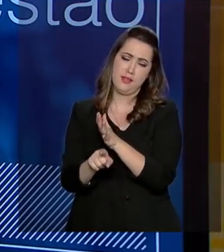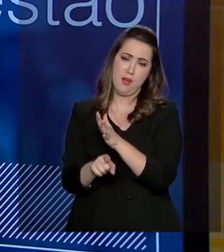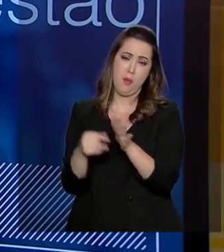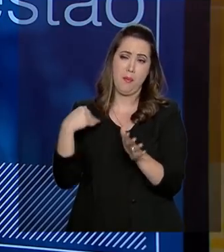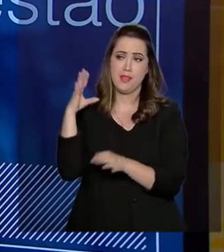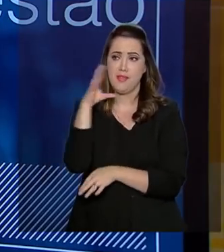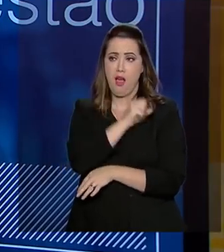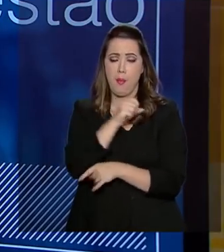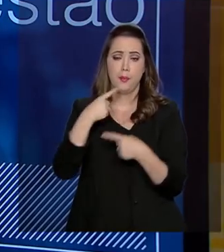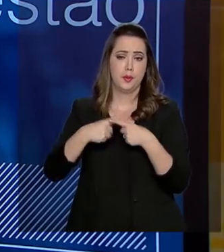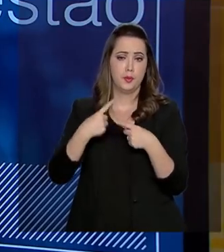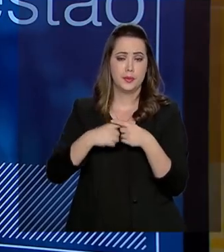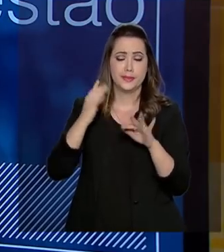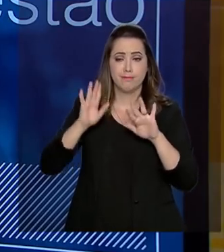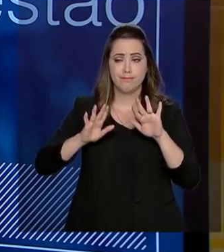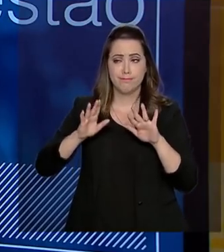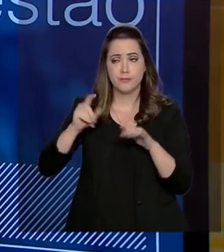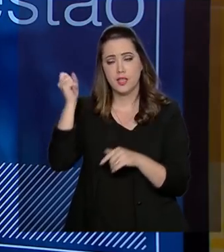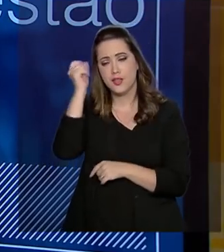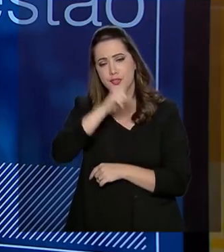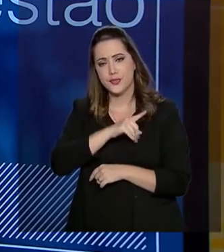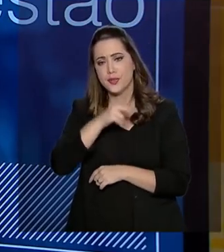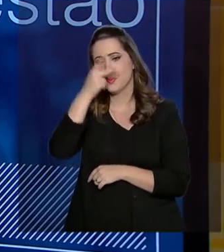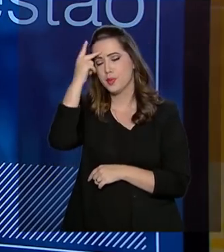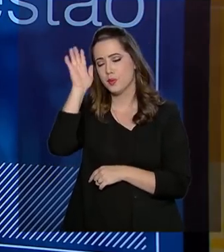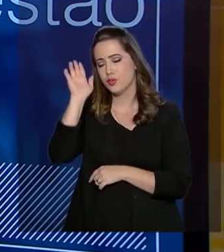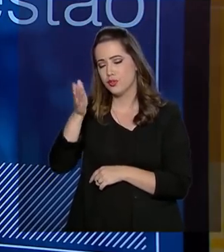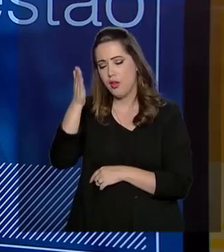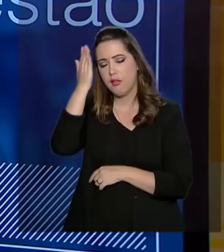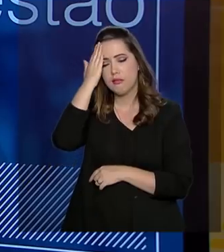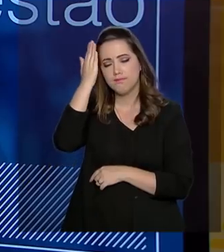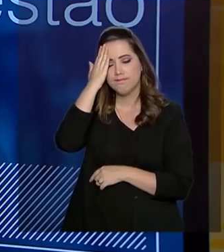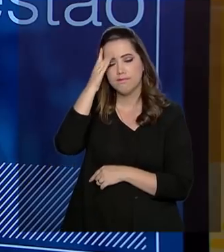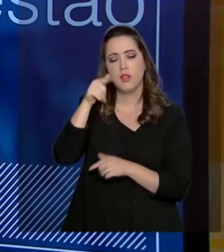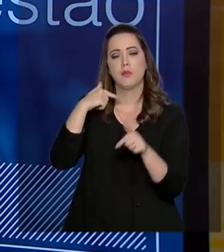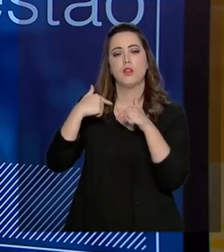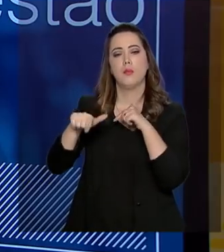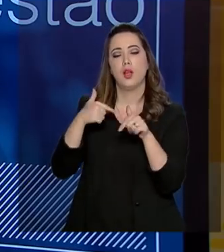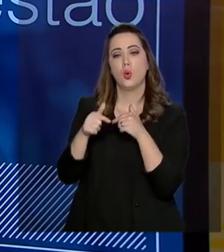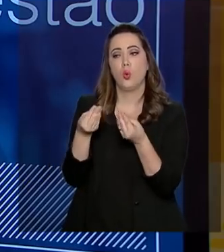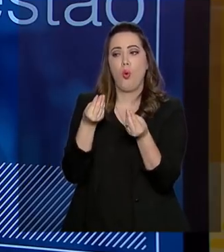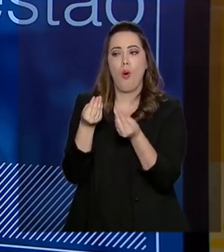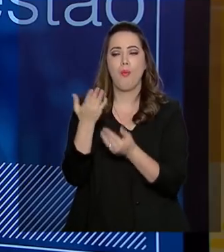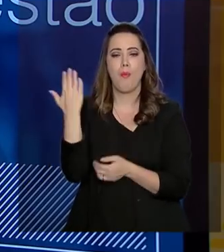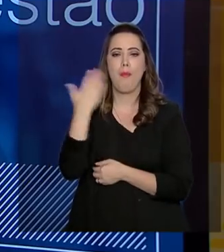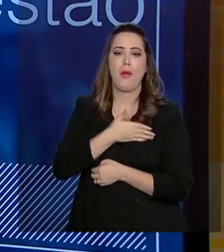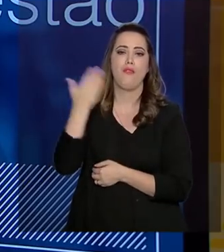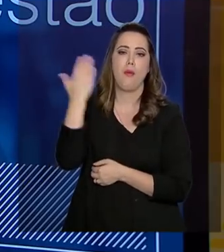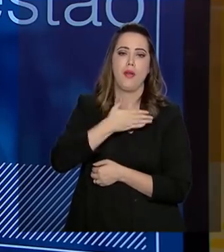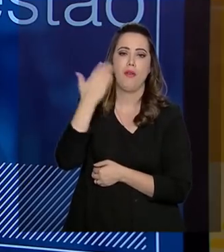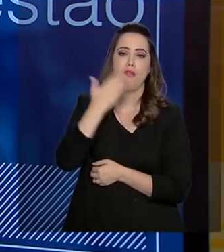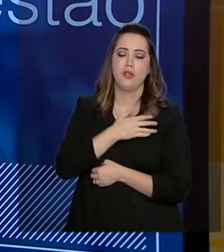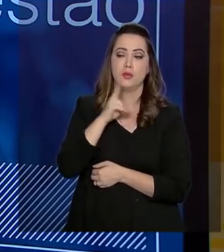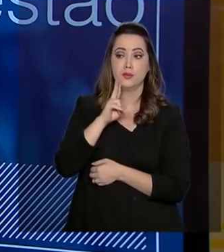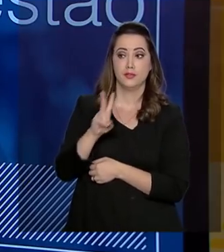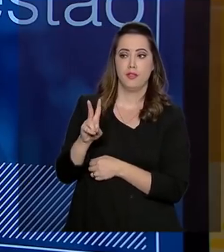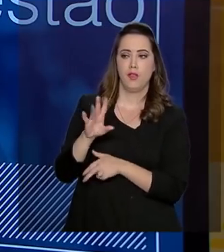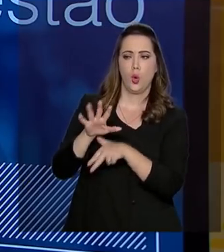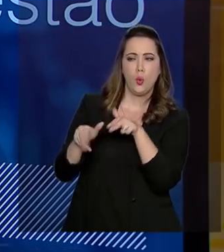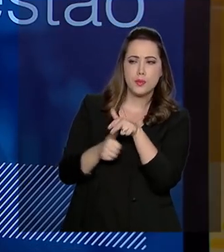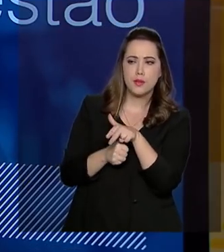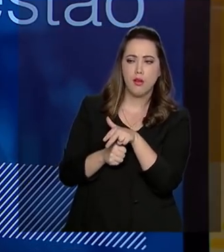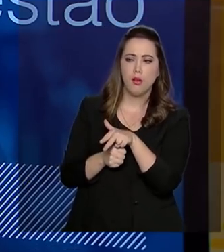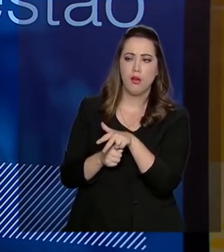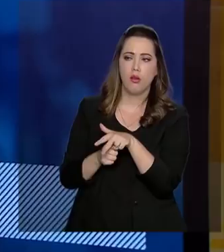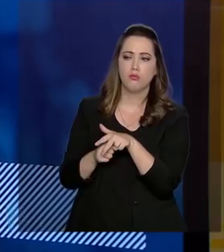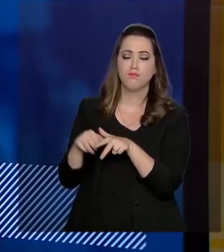Ou é muito difícil, quem já trabalhou com investigações de corrupção, obtenção de informações, de provas que comprovem aquele fato. Então, a